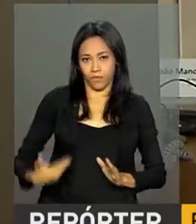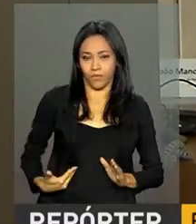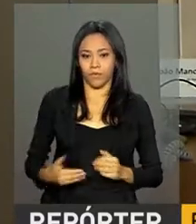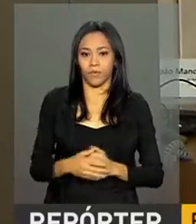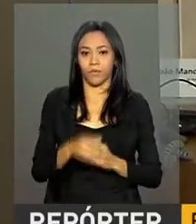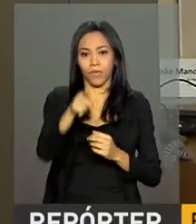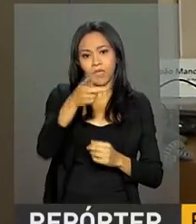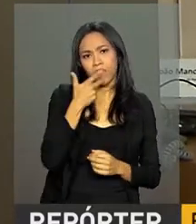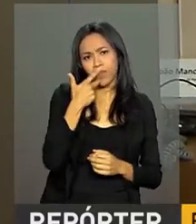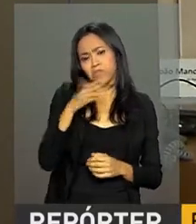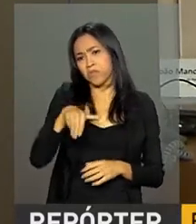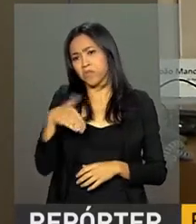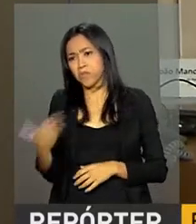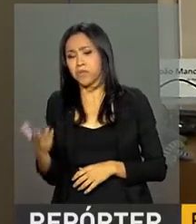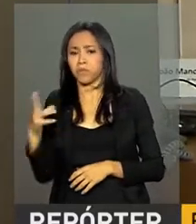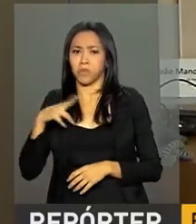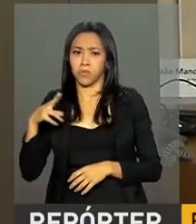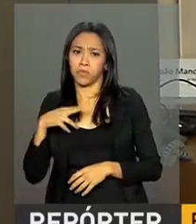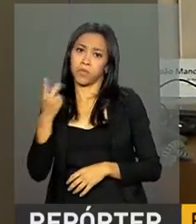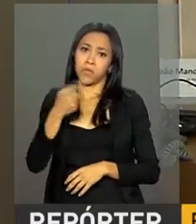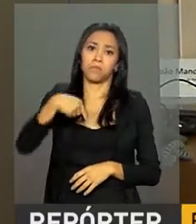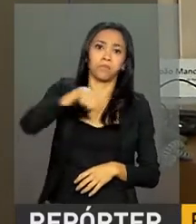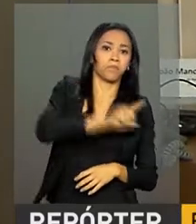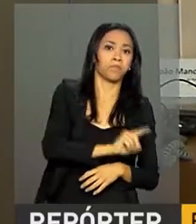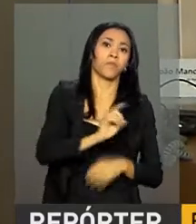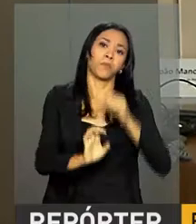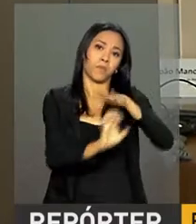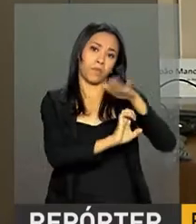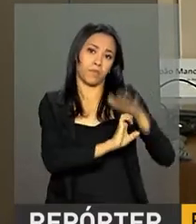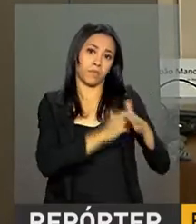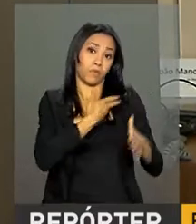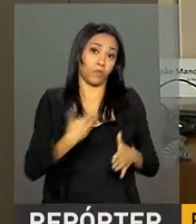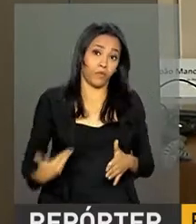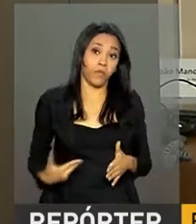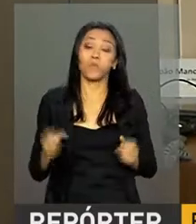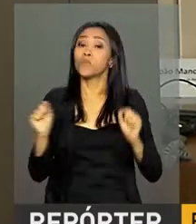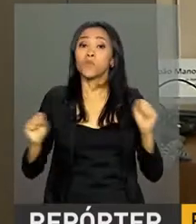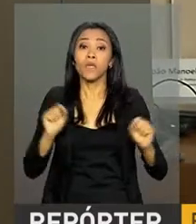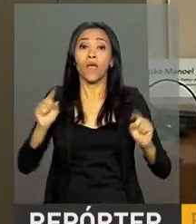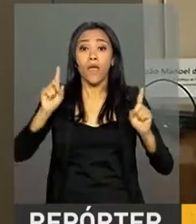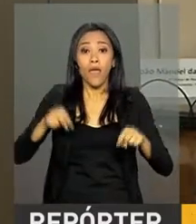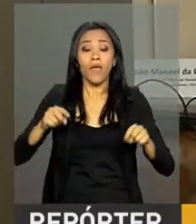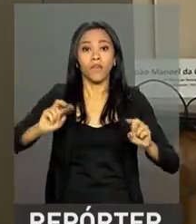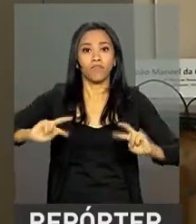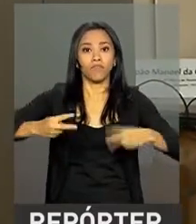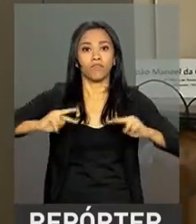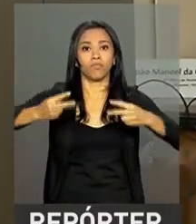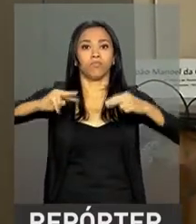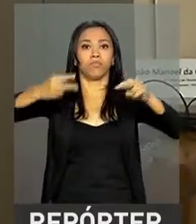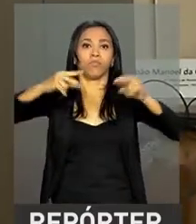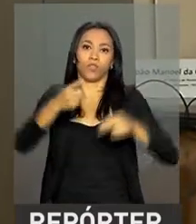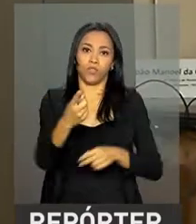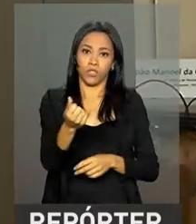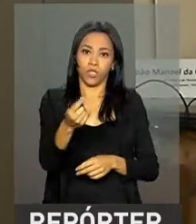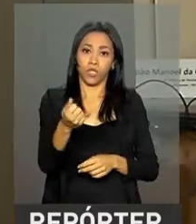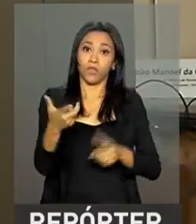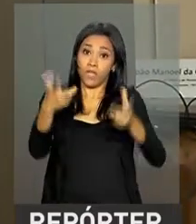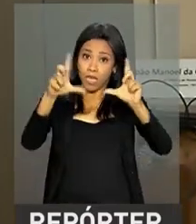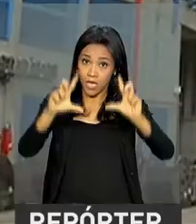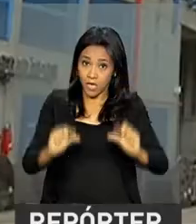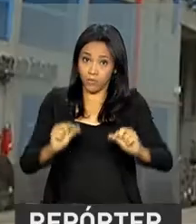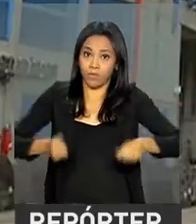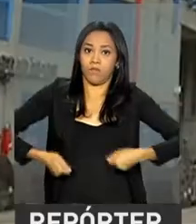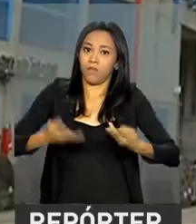estatal ou uma empresa privada, o nós temos que fazer? Gerar mais receita e reduzir custos. Ambos os focos estão sendo